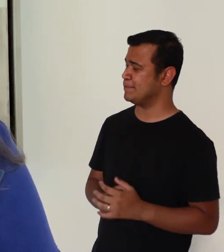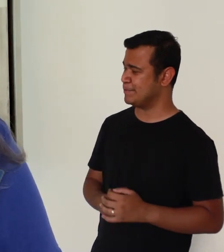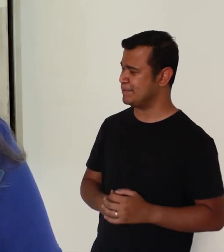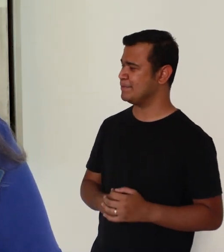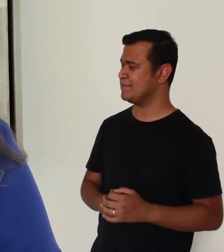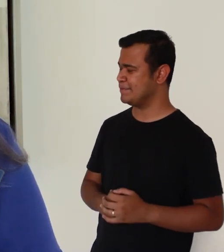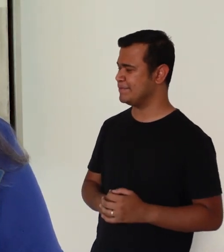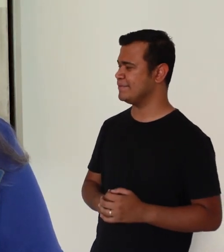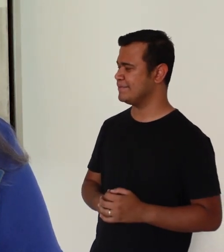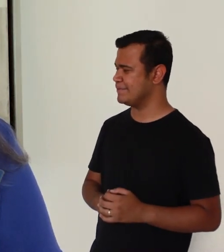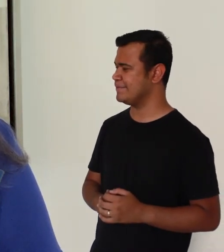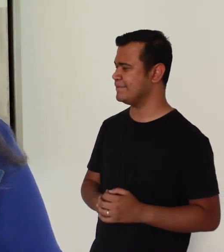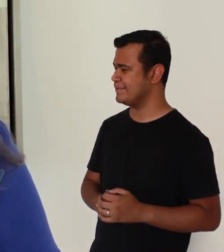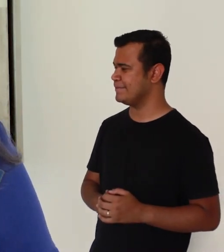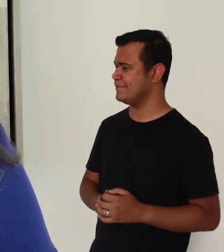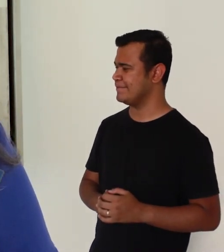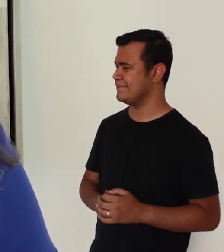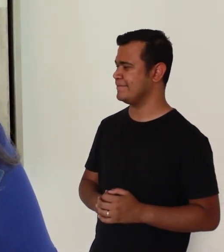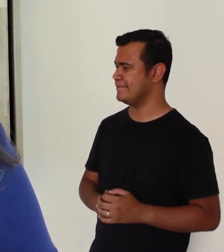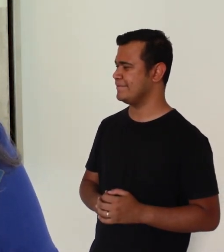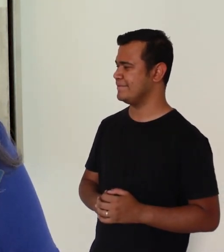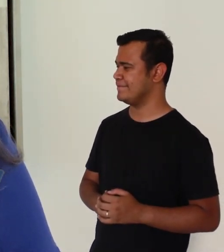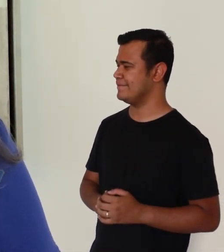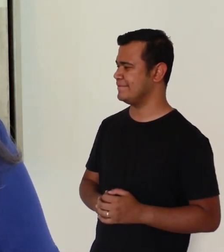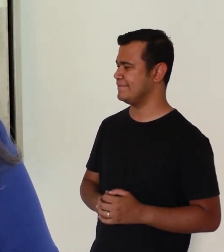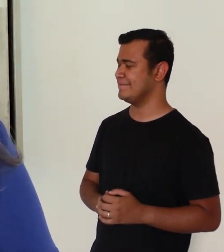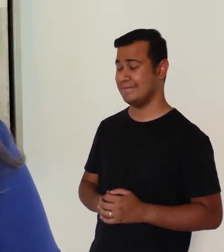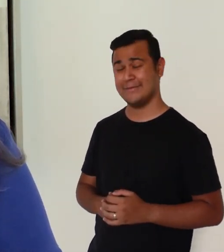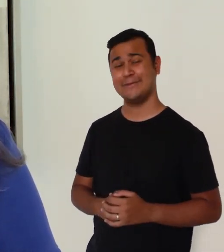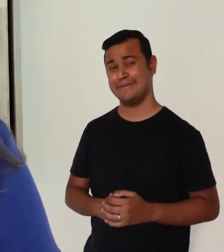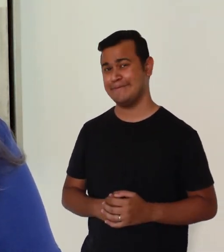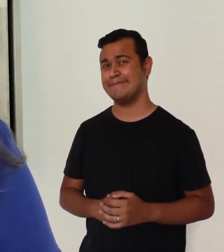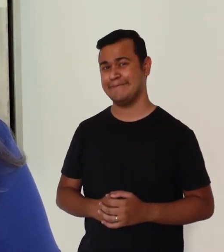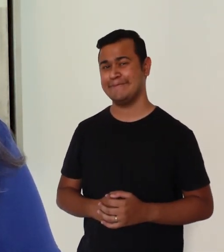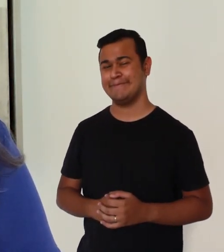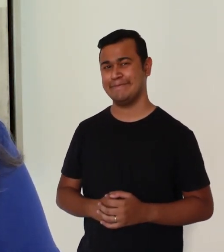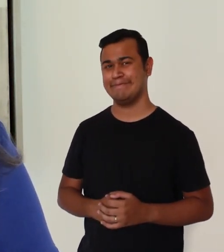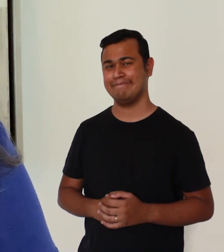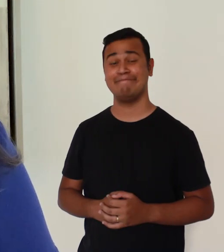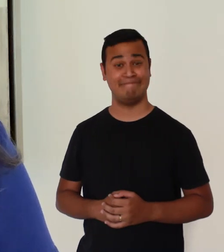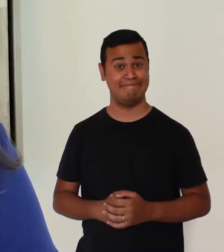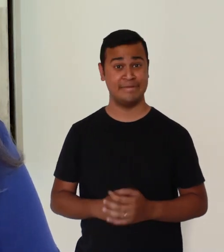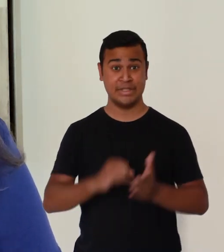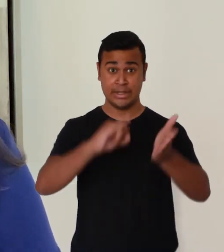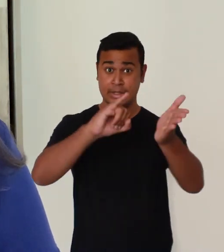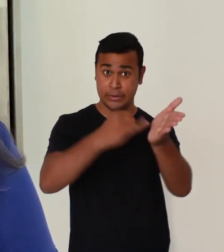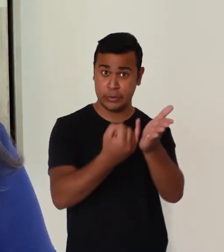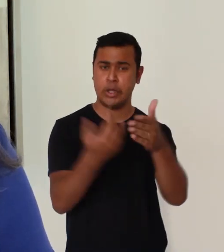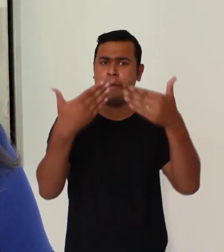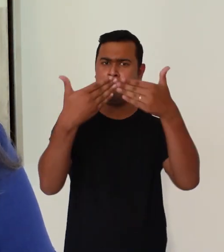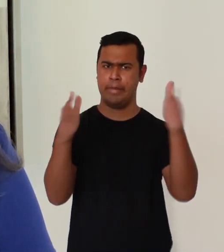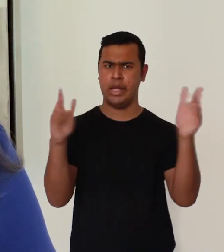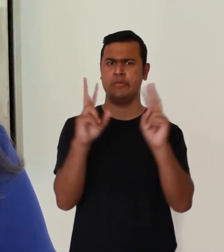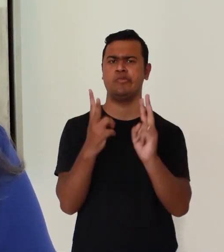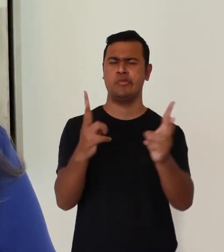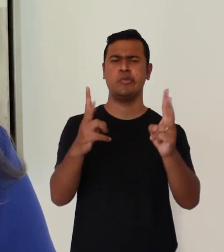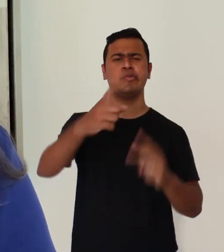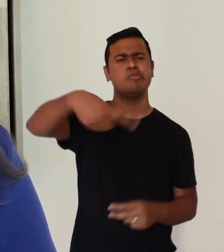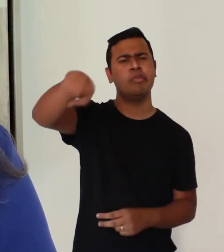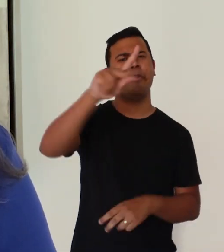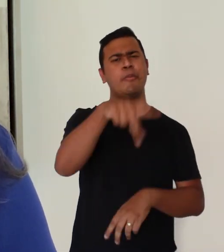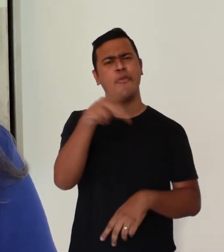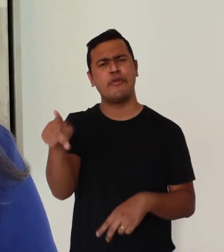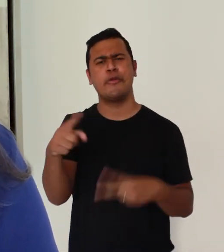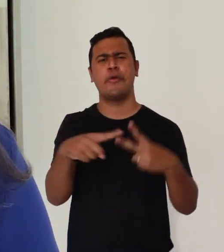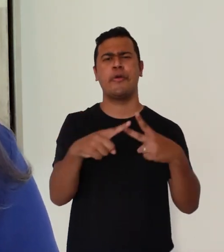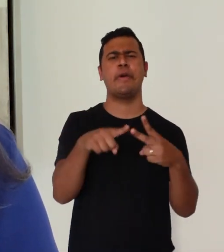.embrapa.br barra semiárido. As inscrições estão abertas